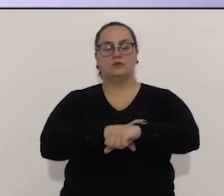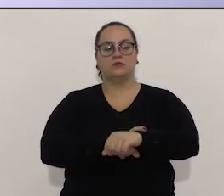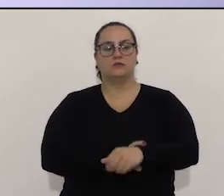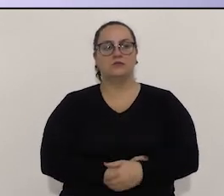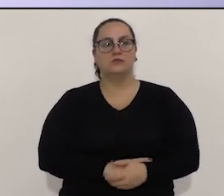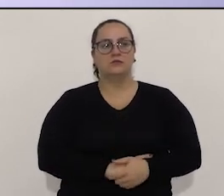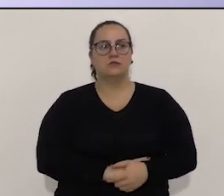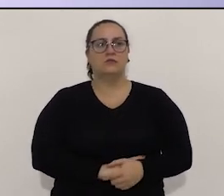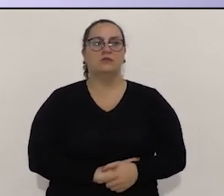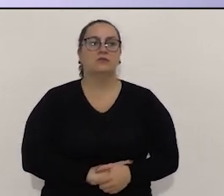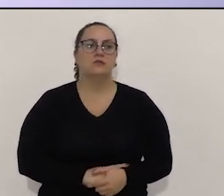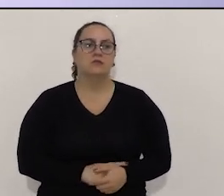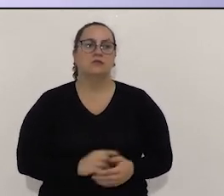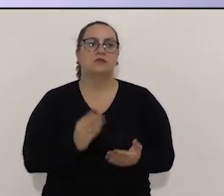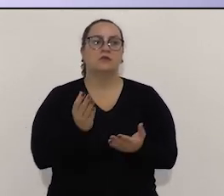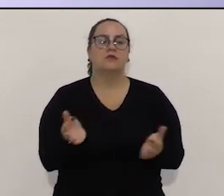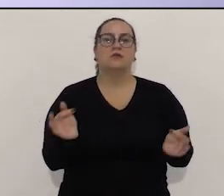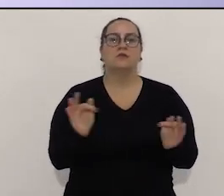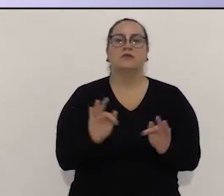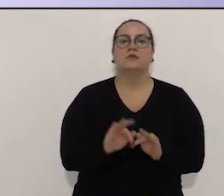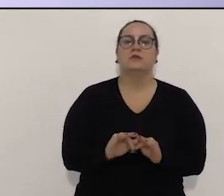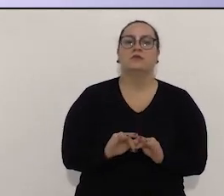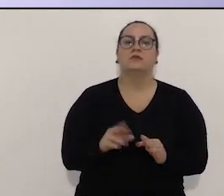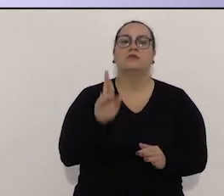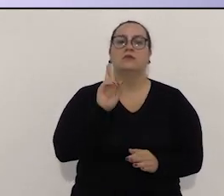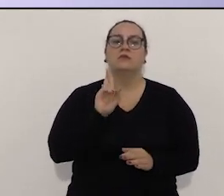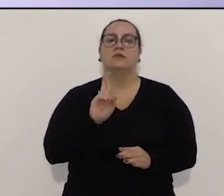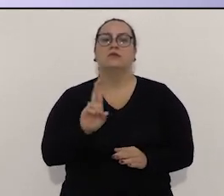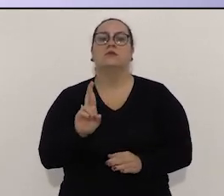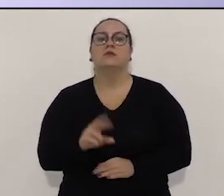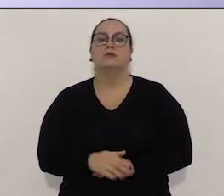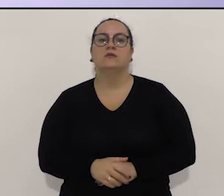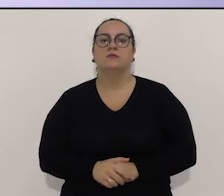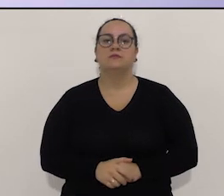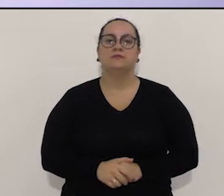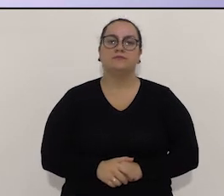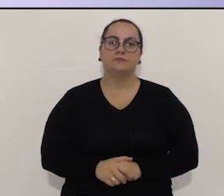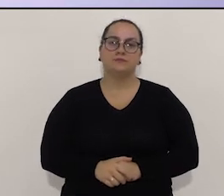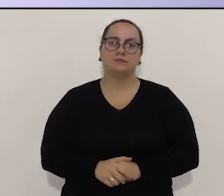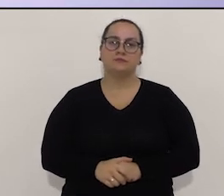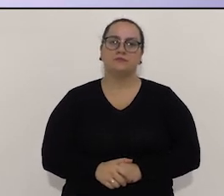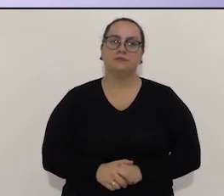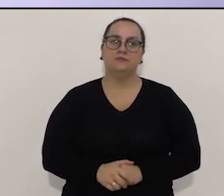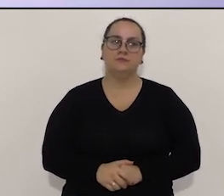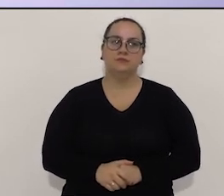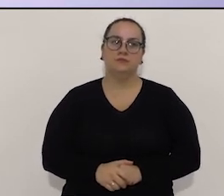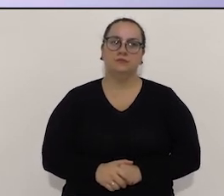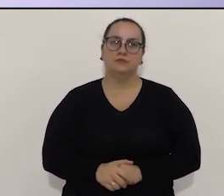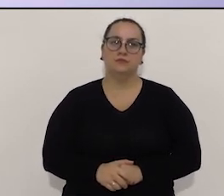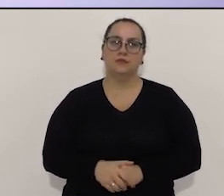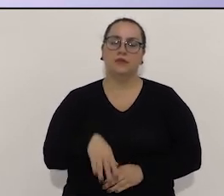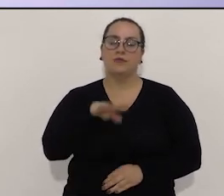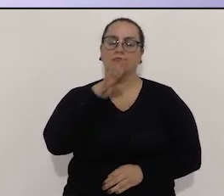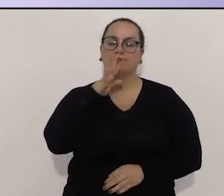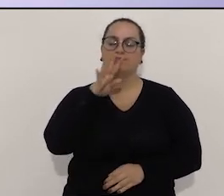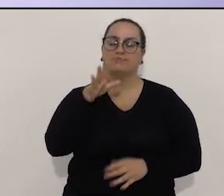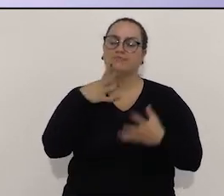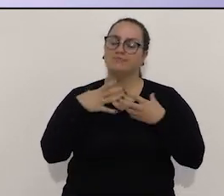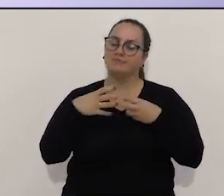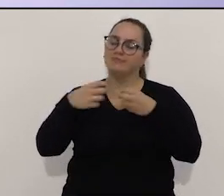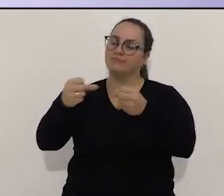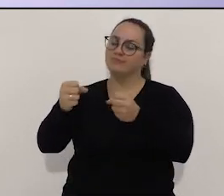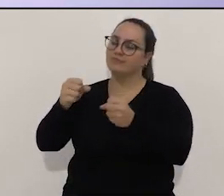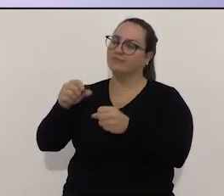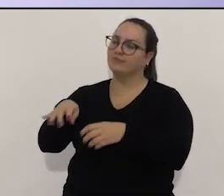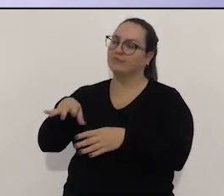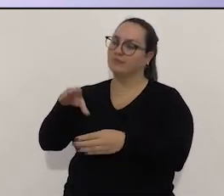no caso, concluir essa resposta, e o restante do tempo o senhor use aí da melhor maneira para passar o recado, para convencer